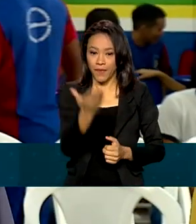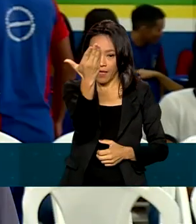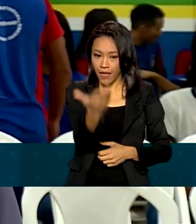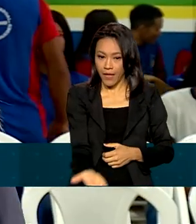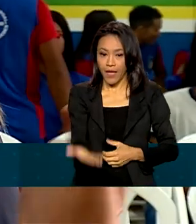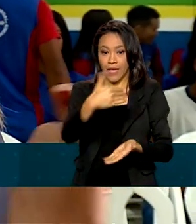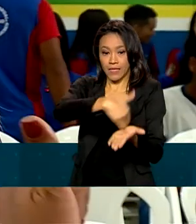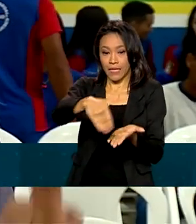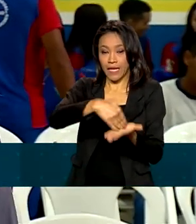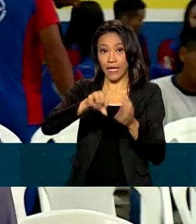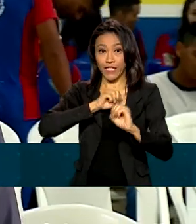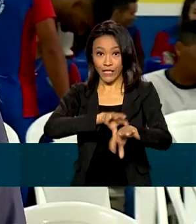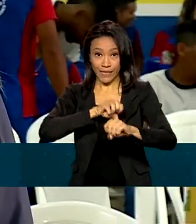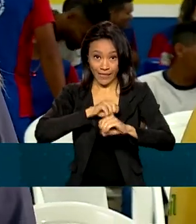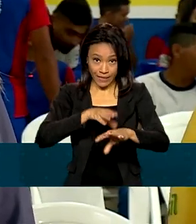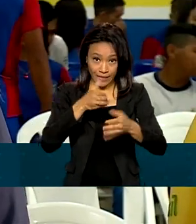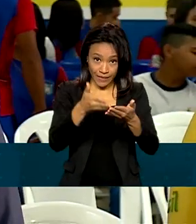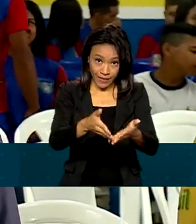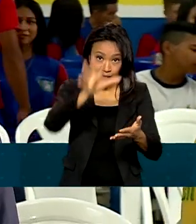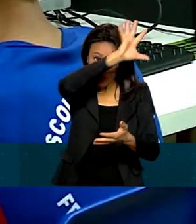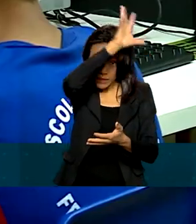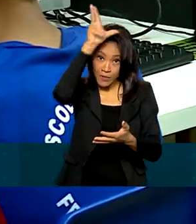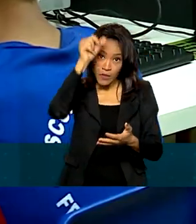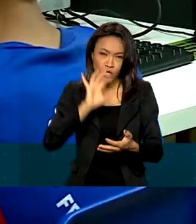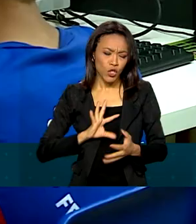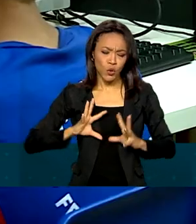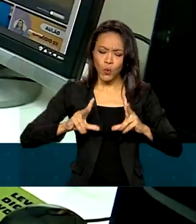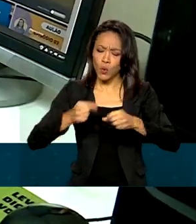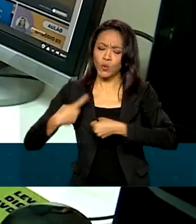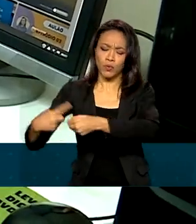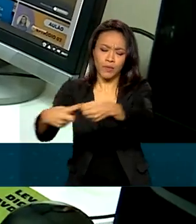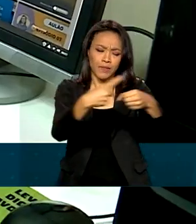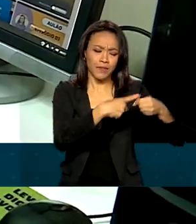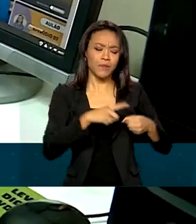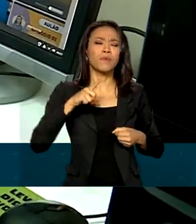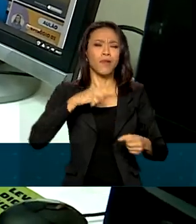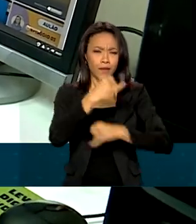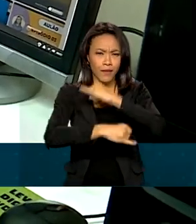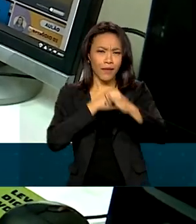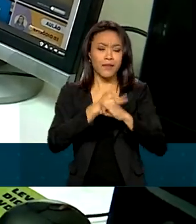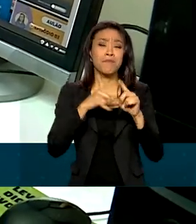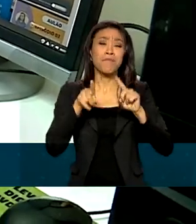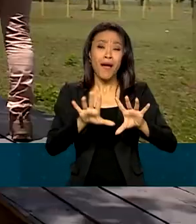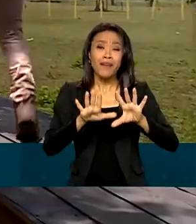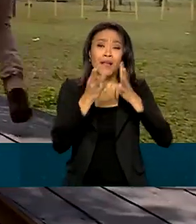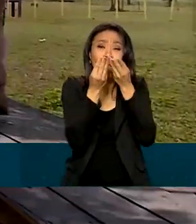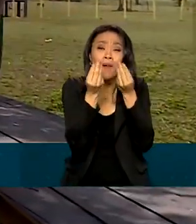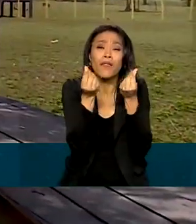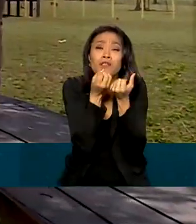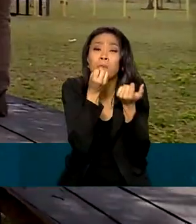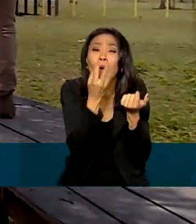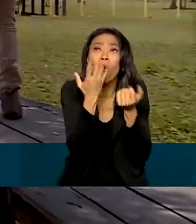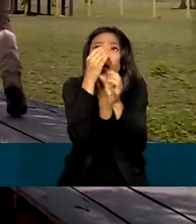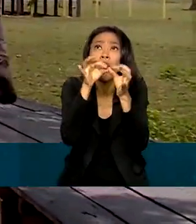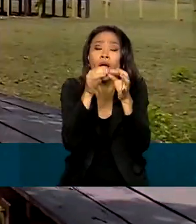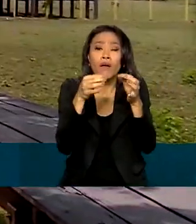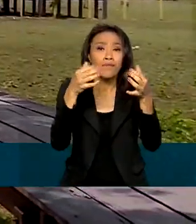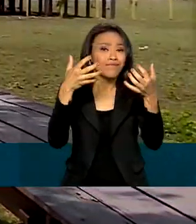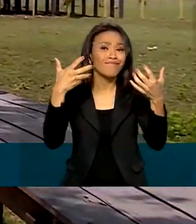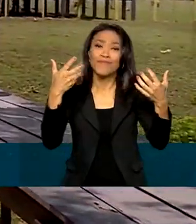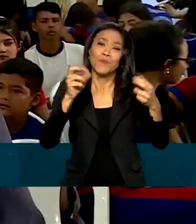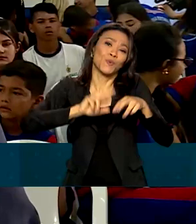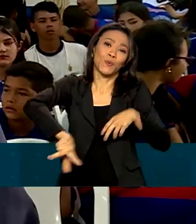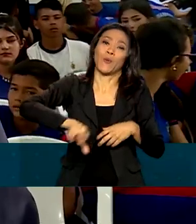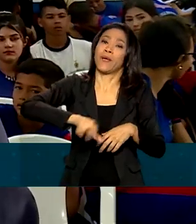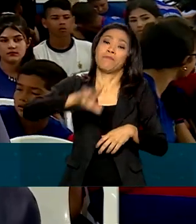Educação do Amazonas explicou que todos os municípios do estado têm internet, mas a qualidade do sinal nem sempre é boa, principalmente nas comunidades.